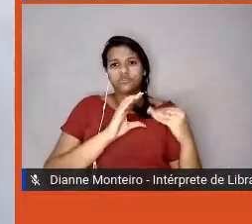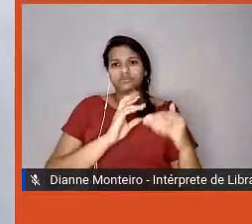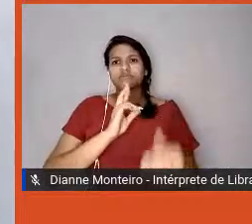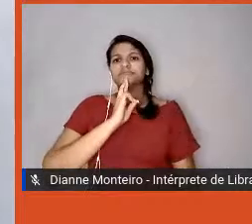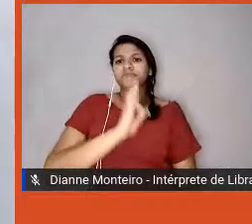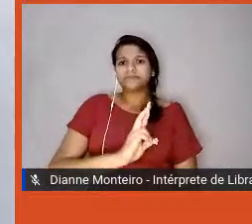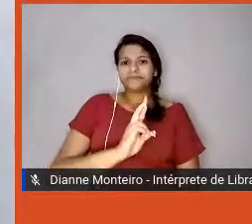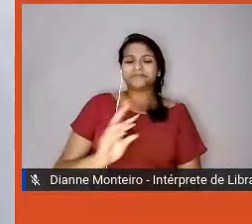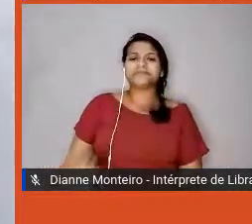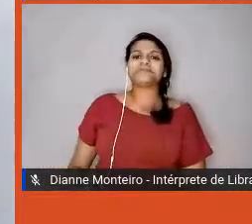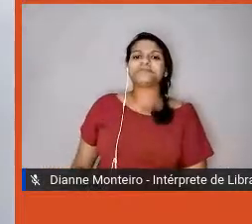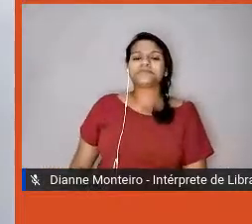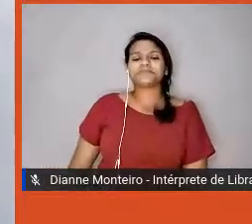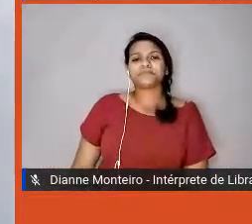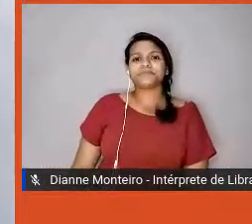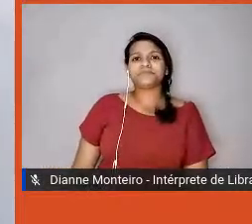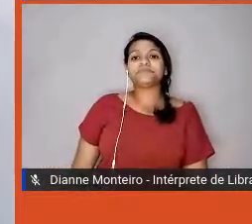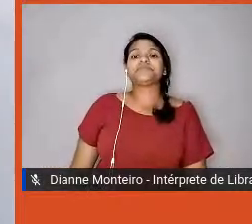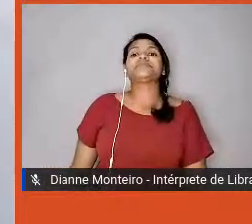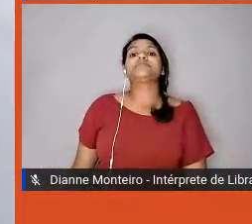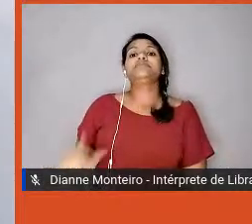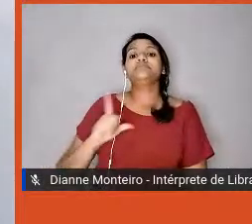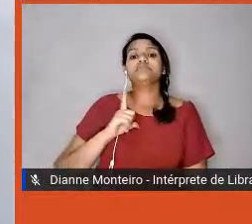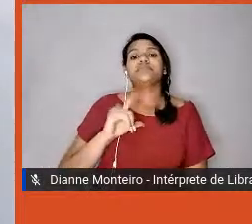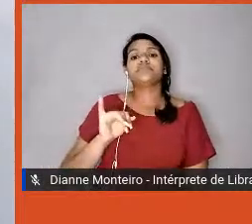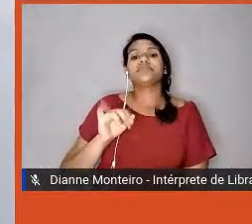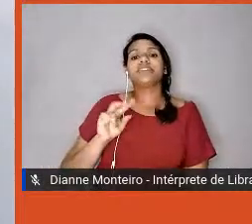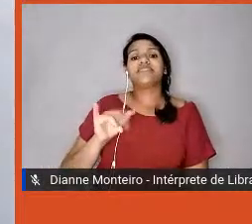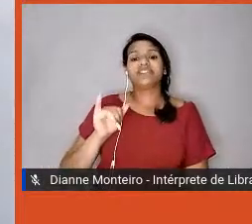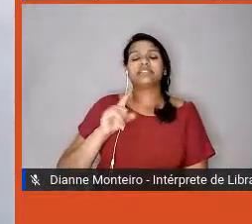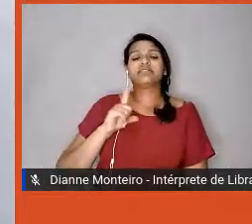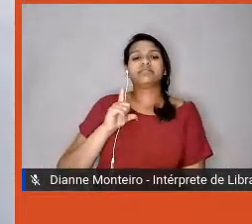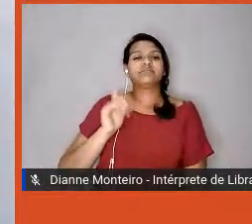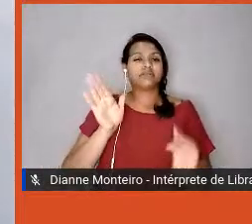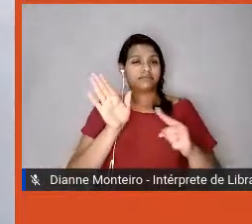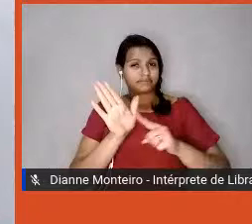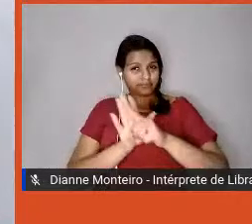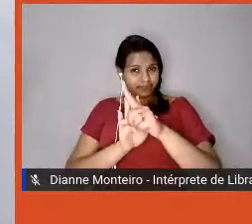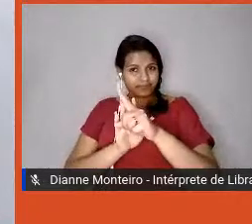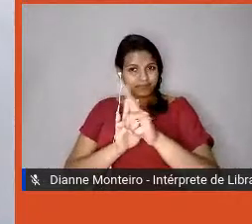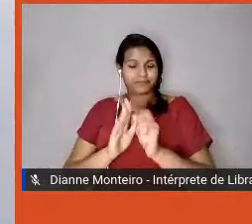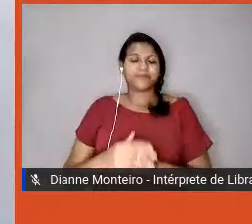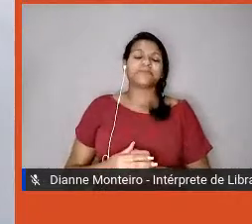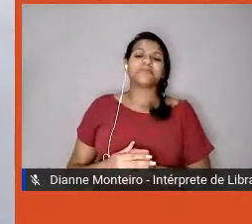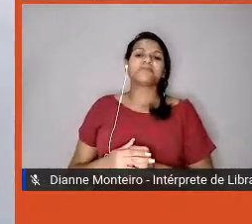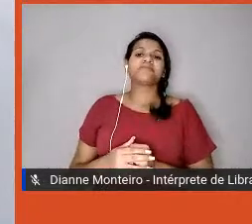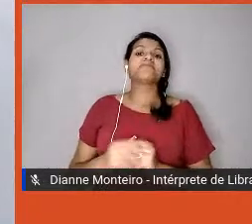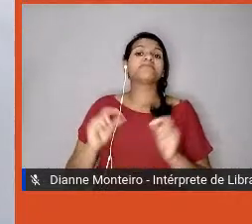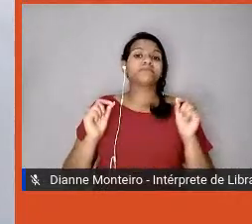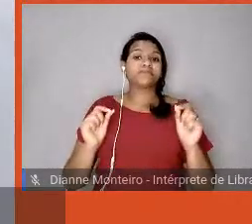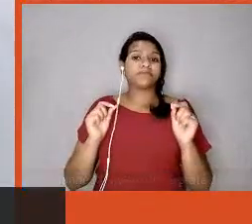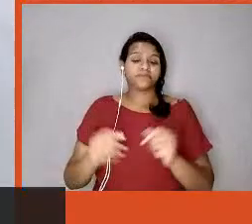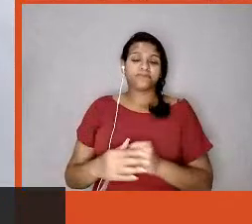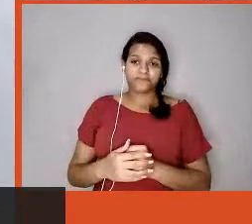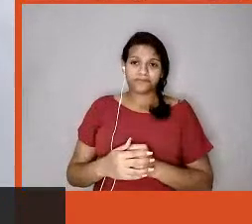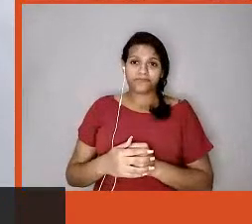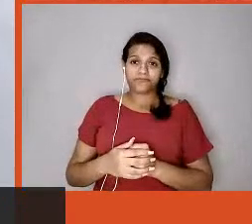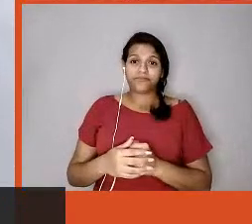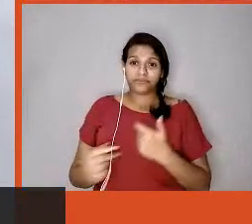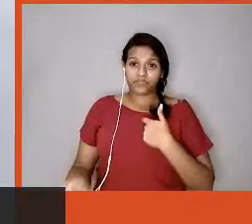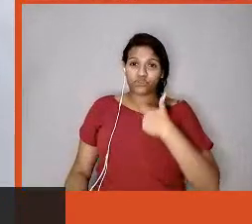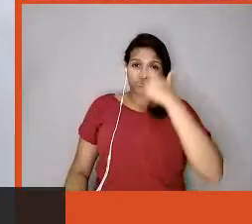da Ivi, Oi, tudo bom? A Ivi diz assim, como educadora física,